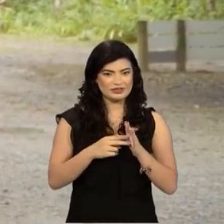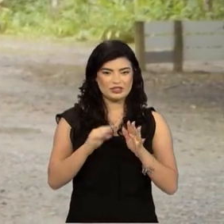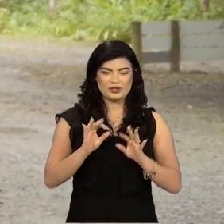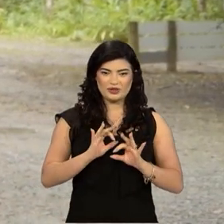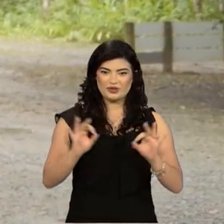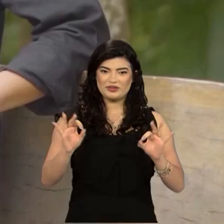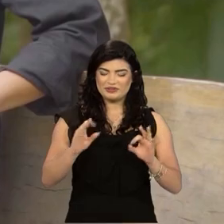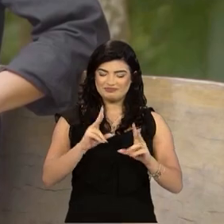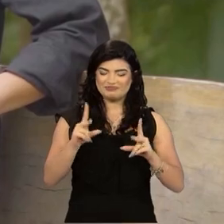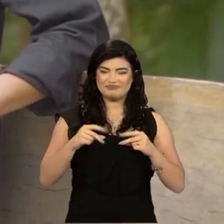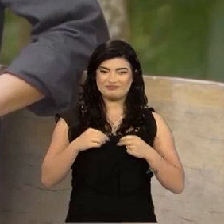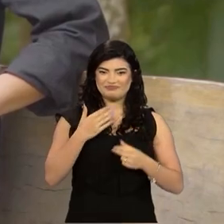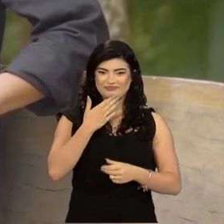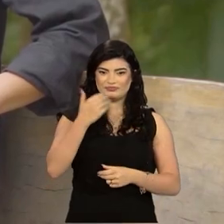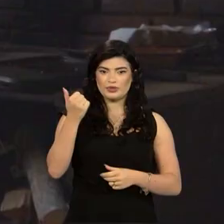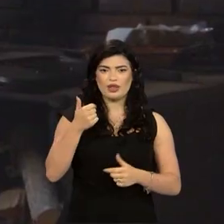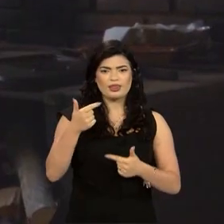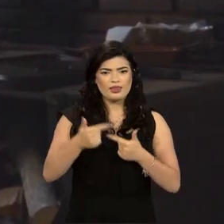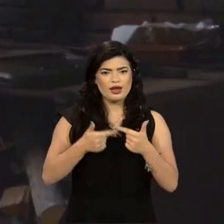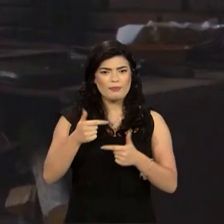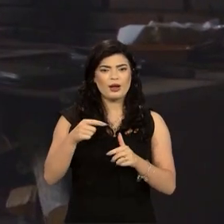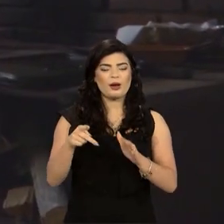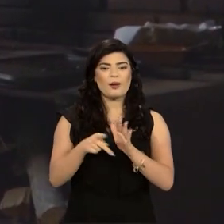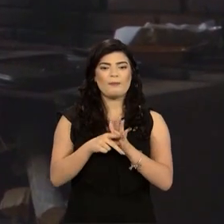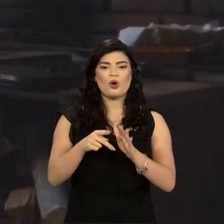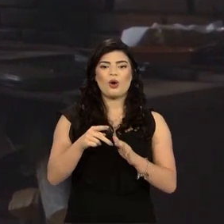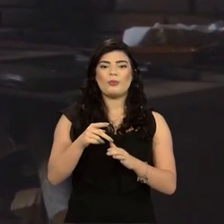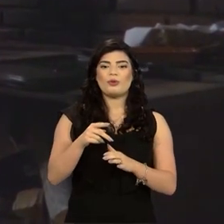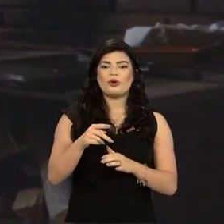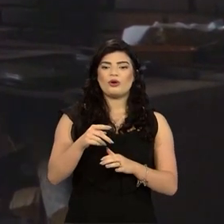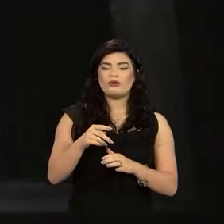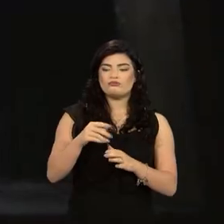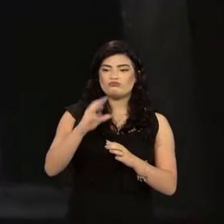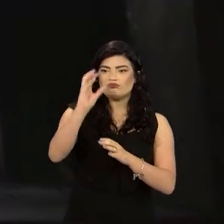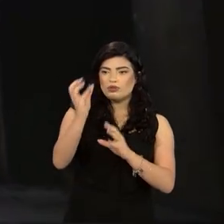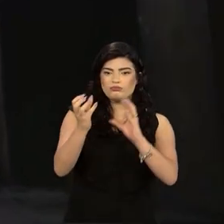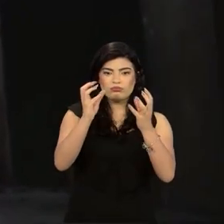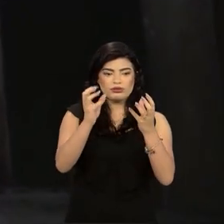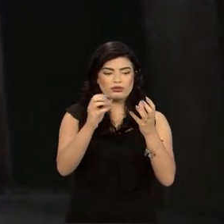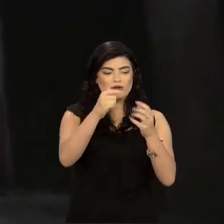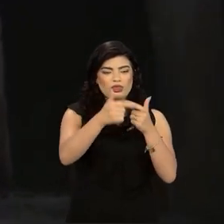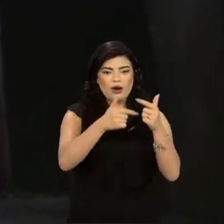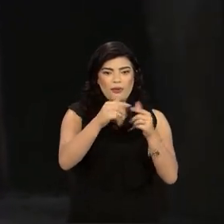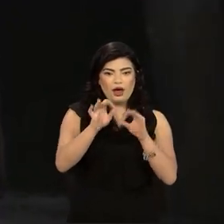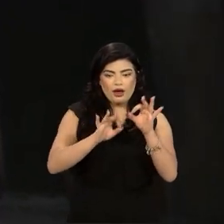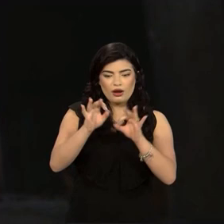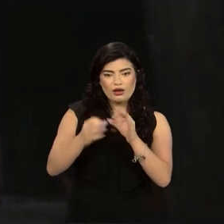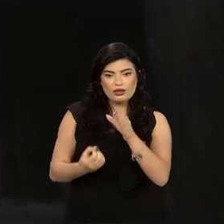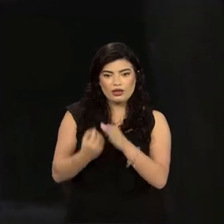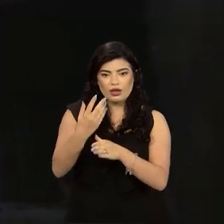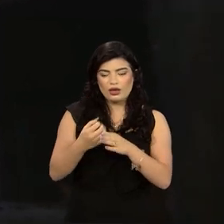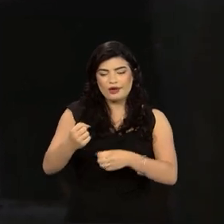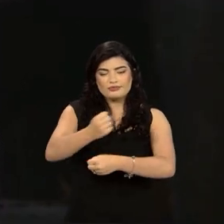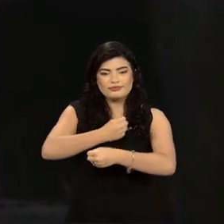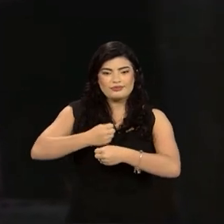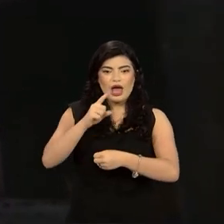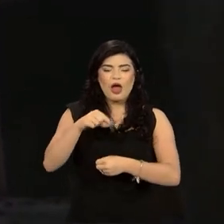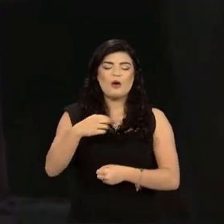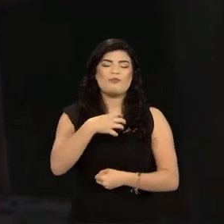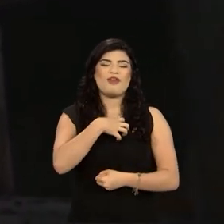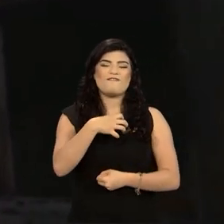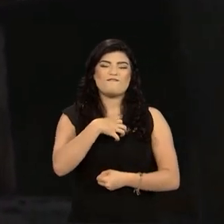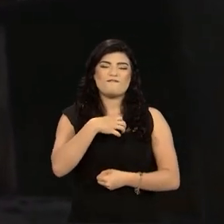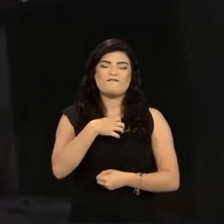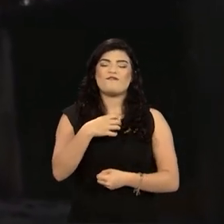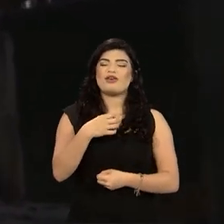recompensa. Trabalhar com os frutos da natureza, hoje em dia, para mim, é o meu modo de vida, né? É o que traz